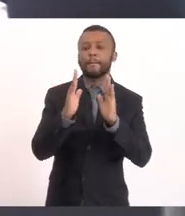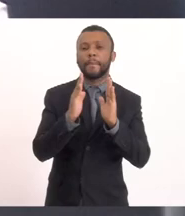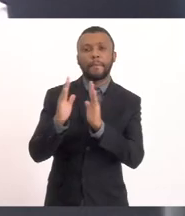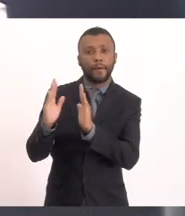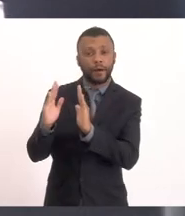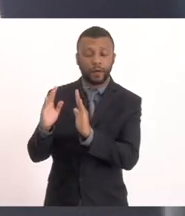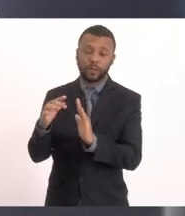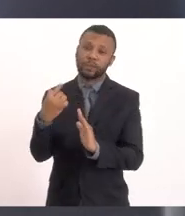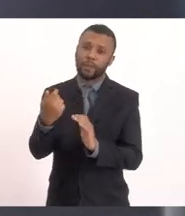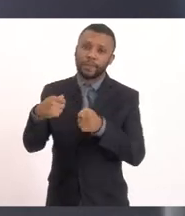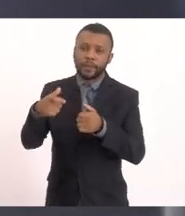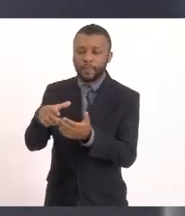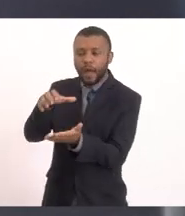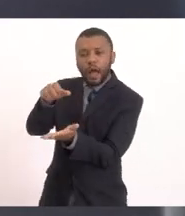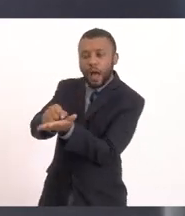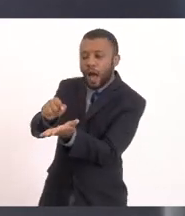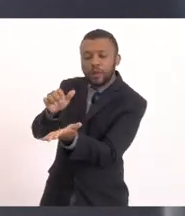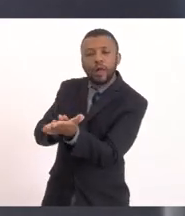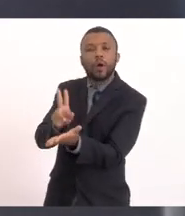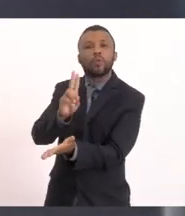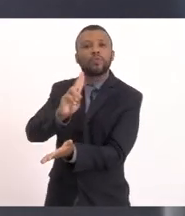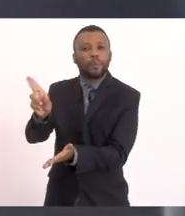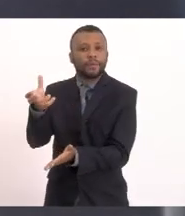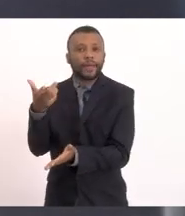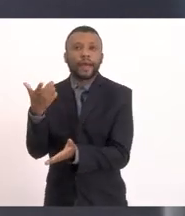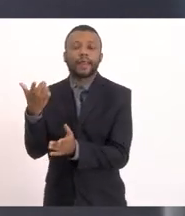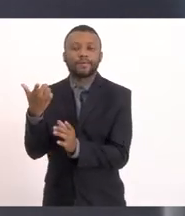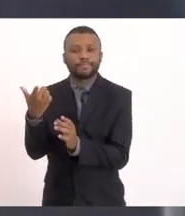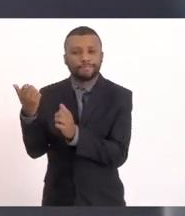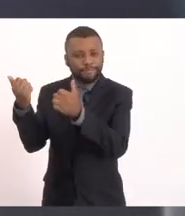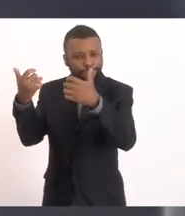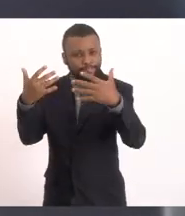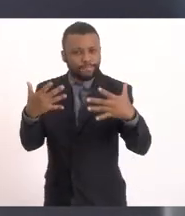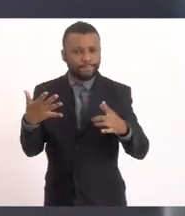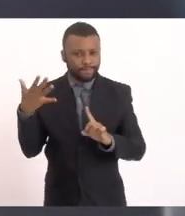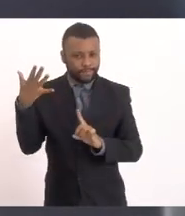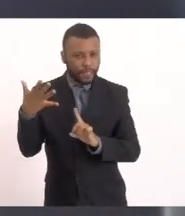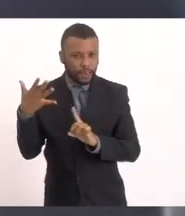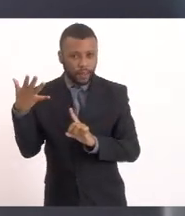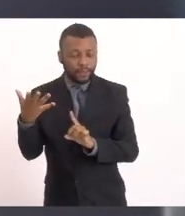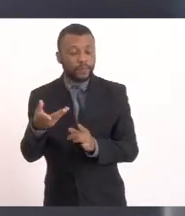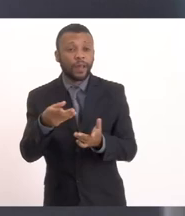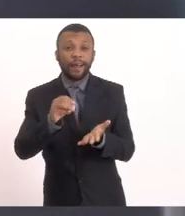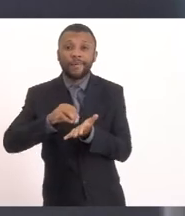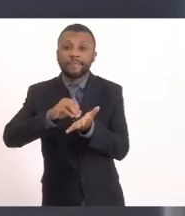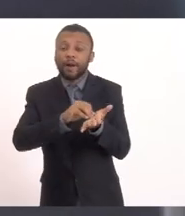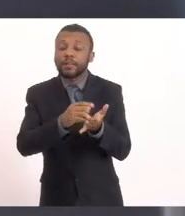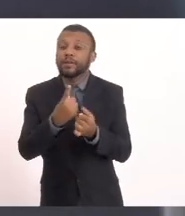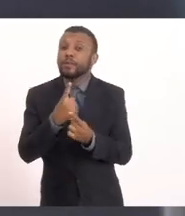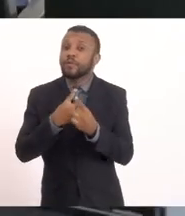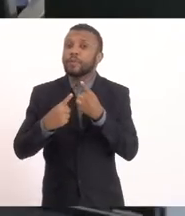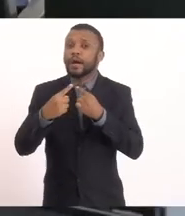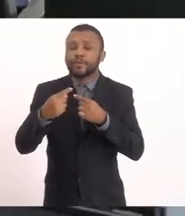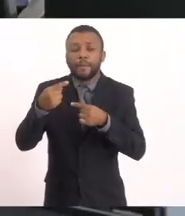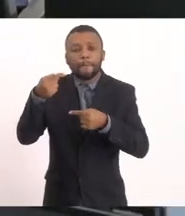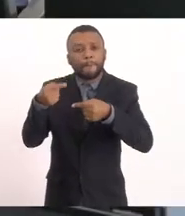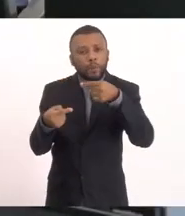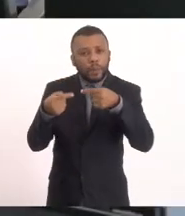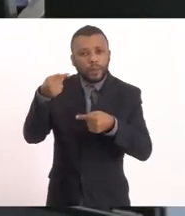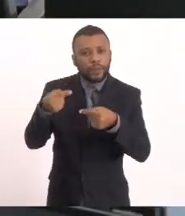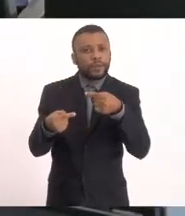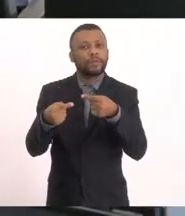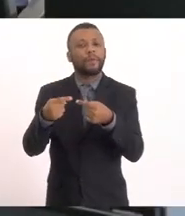online E queira falar É Letícia Que está fazendo É deputado Eu acho que falta A vontade política Para realizações Das